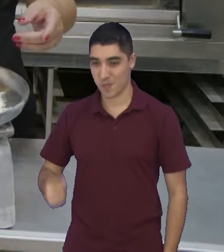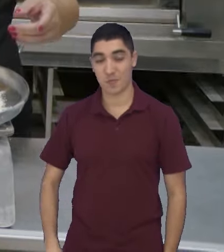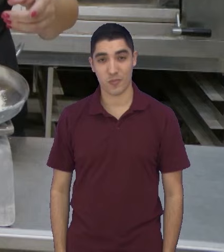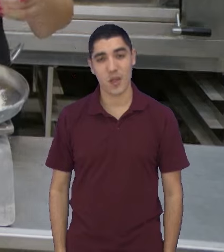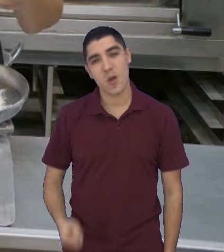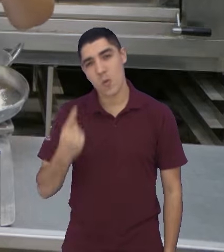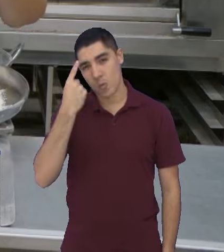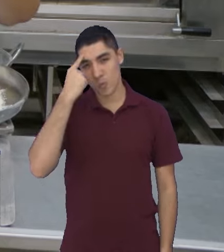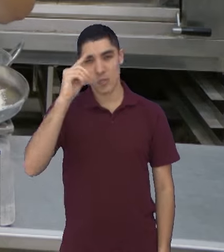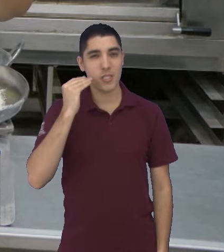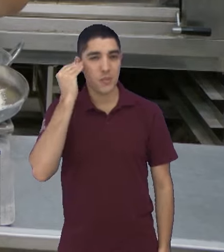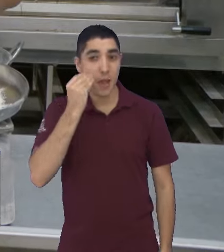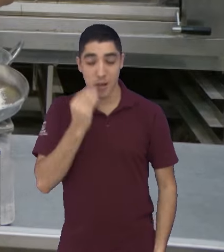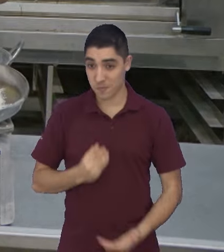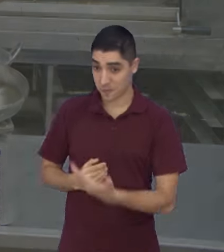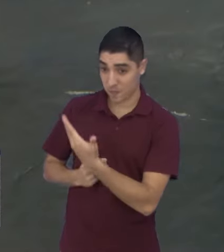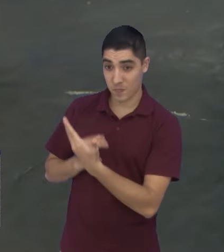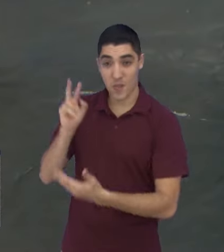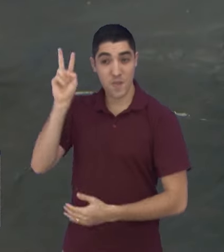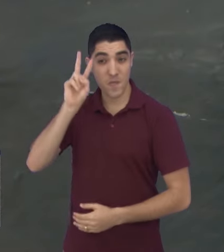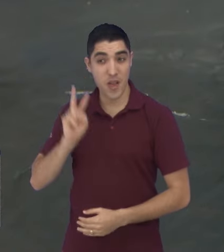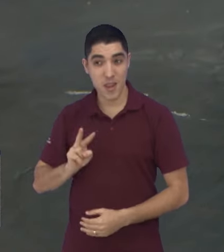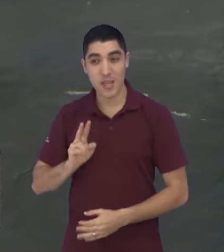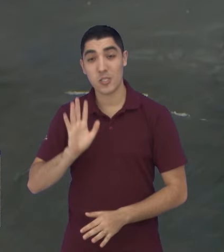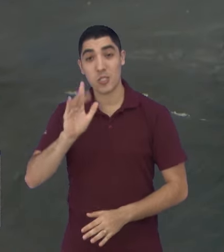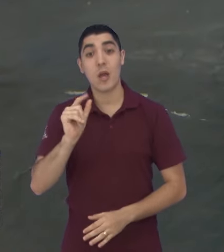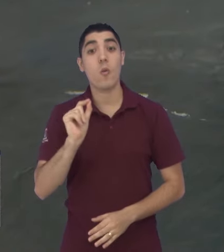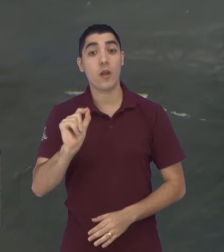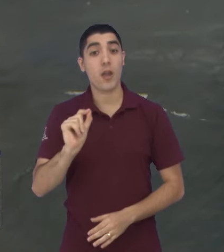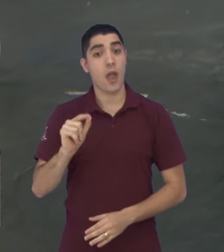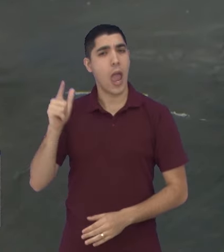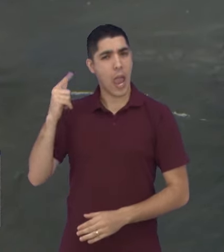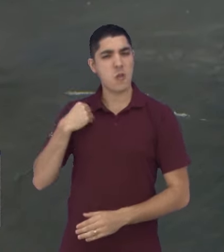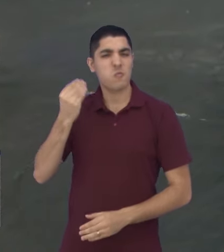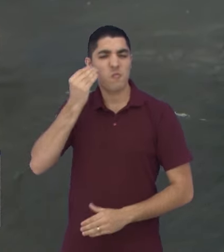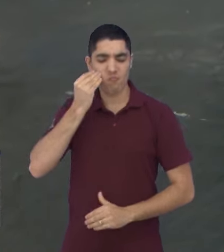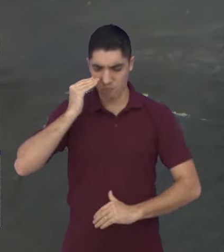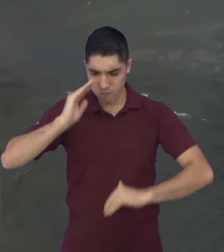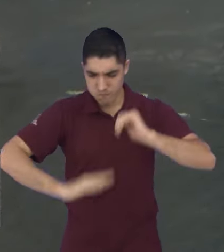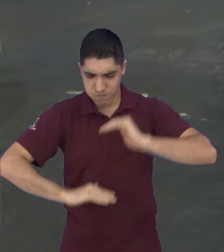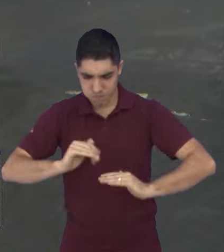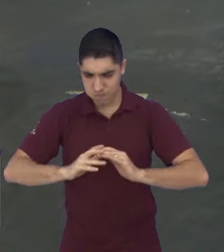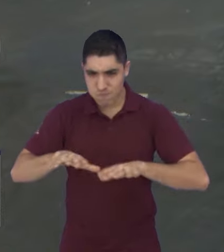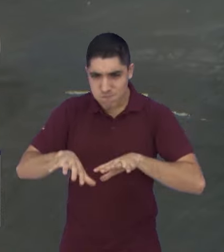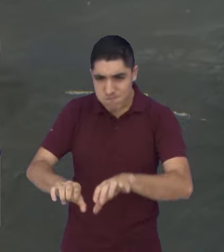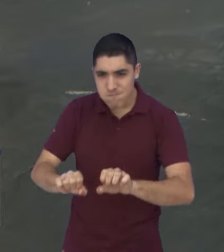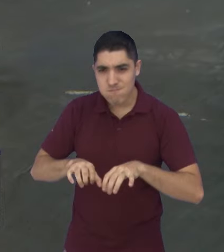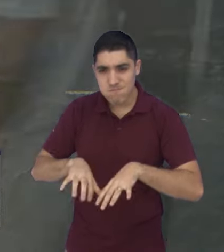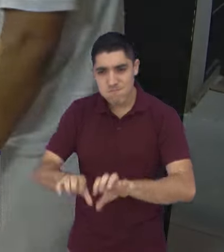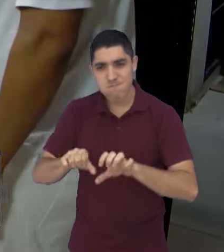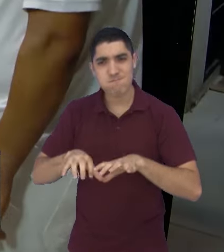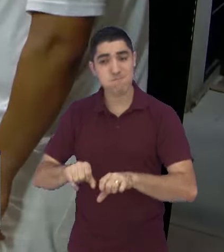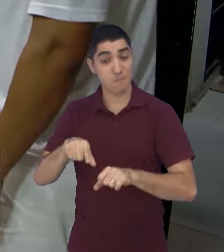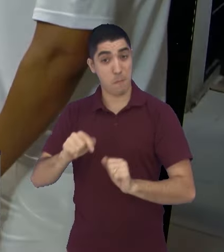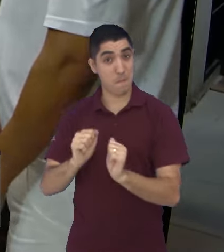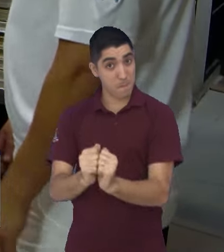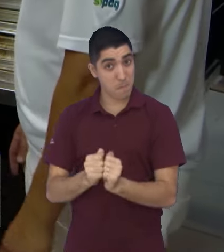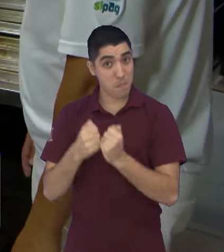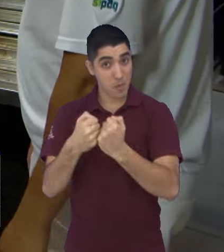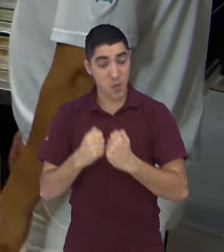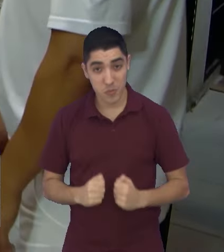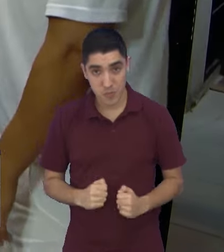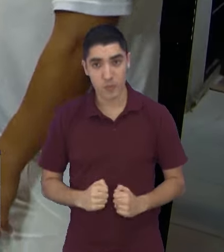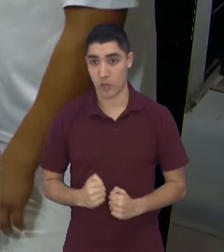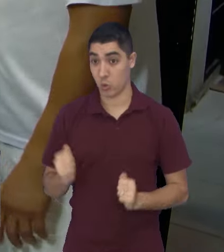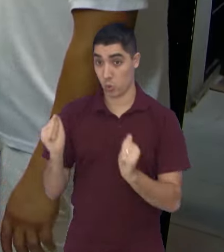job do dia, a repórter Vanessa Nascimento colocou literalmente a mão na massa e encarou a rotina de padeiro. Com a ajuda de